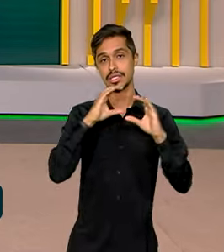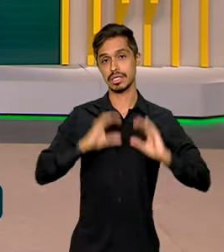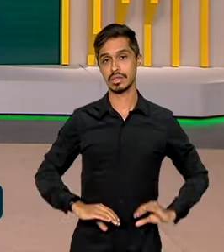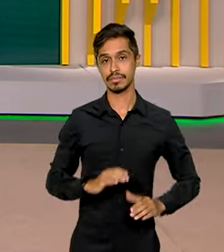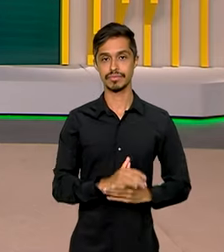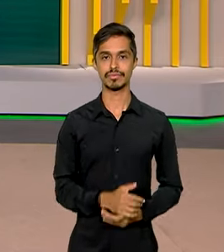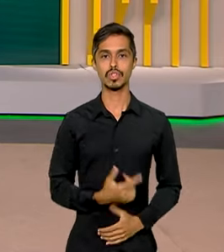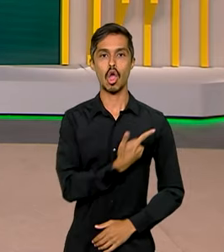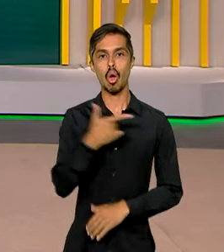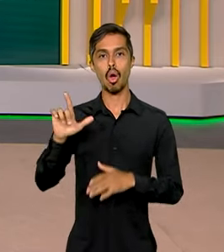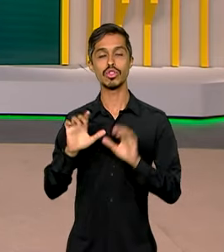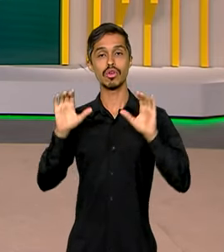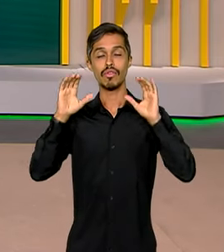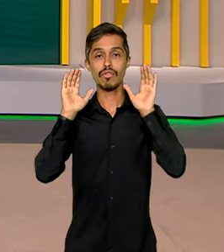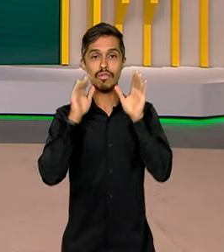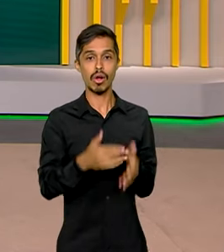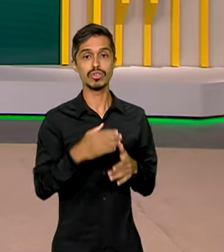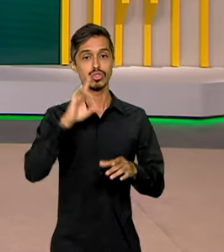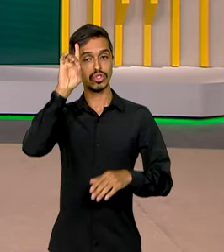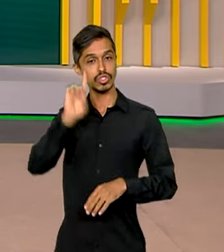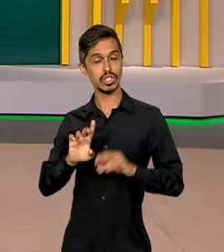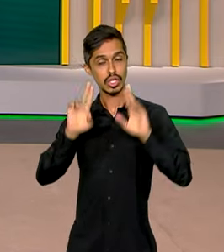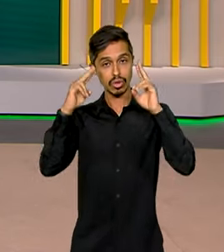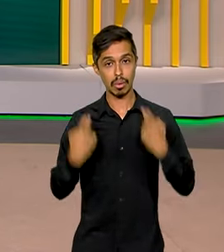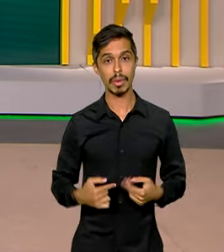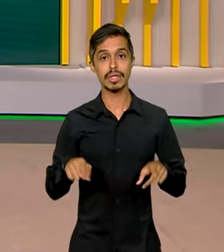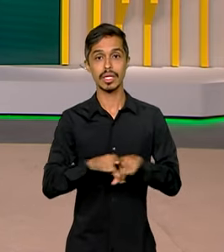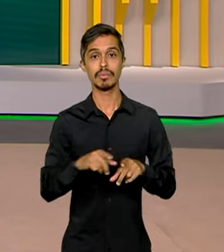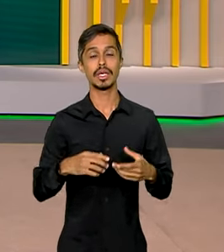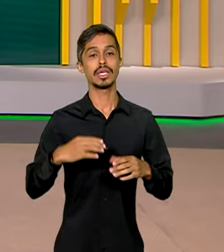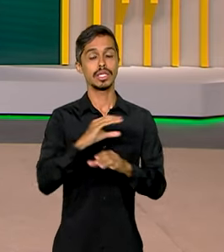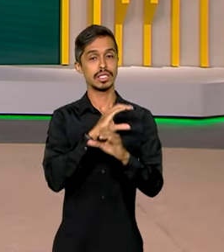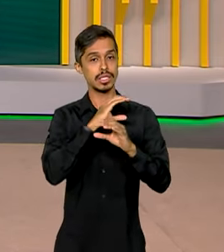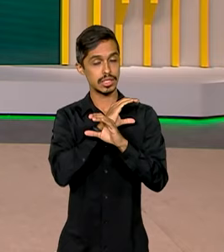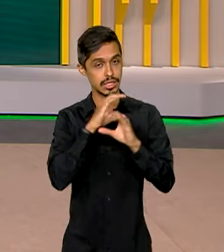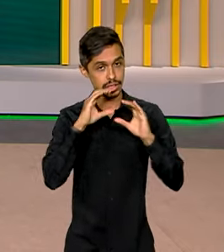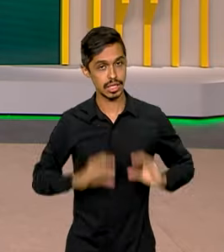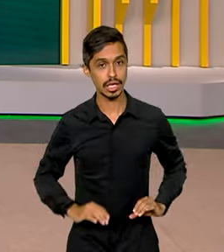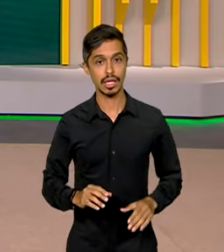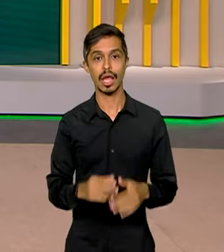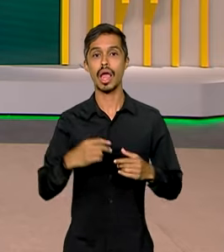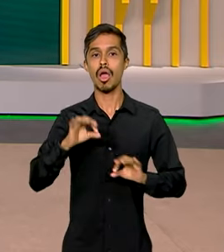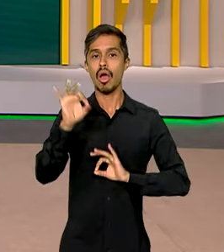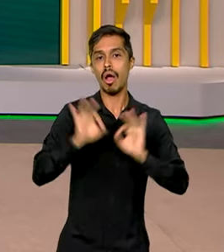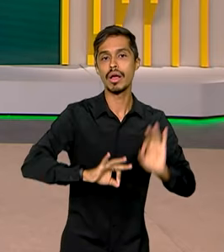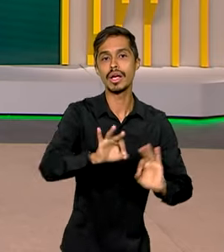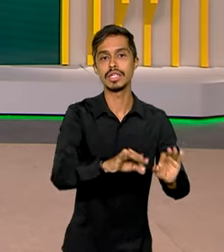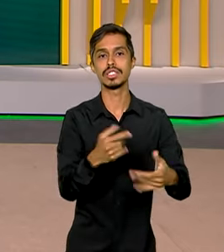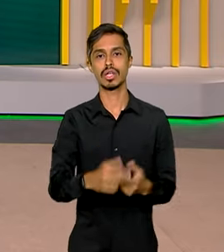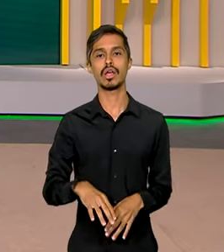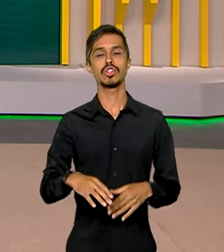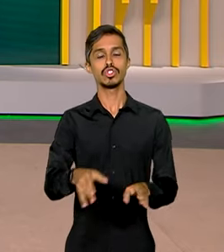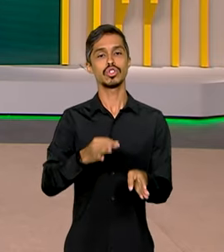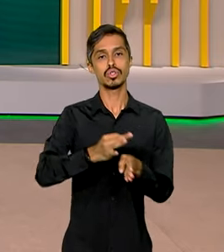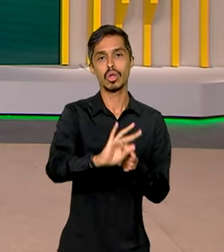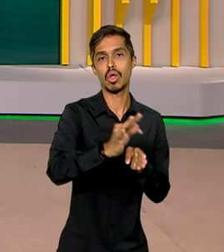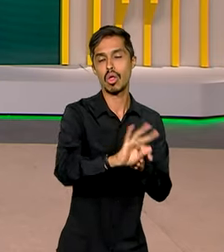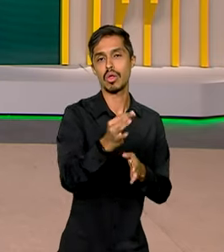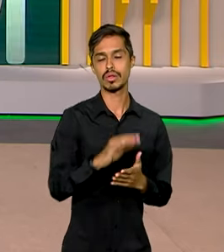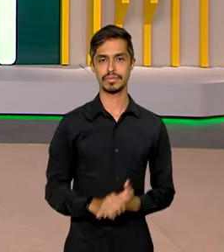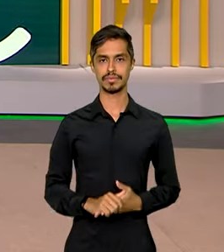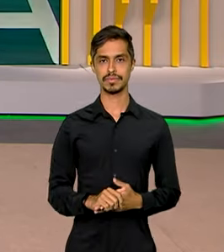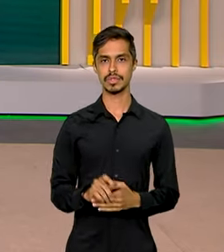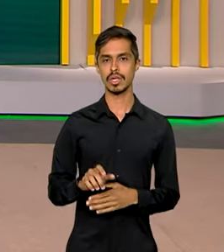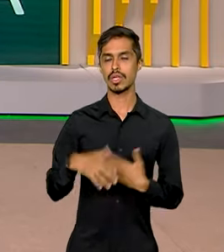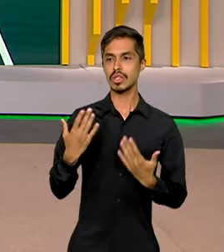Um outro foco do Ministério dos Direitos Humanos e da Cidadania é regulamentar a atividade de conselheiro tutelar. Segundo